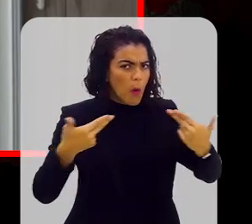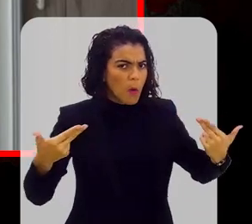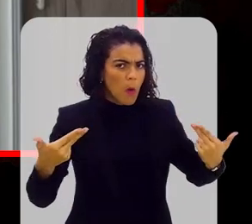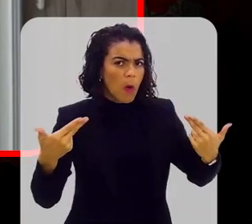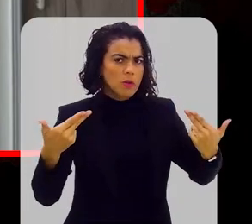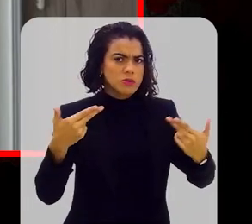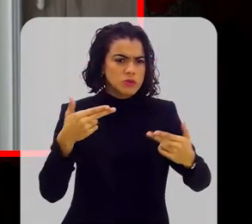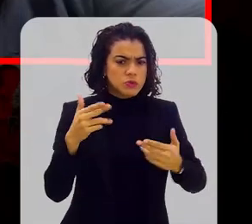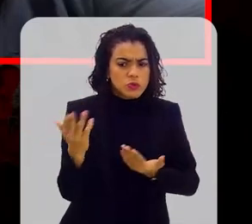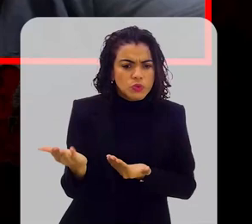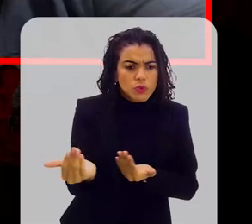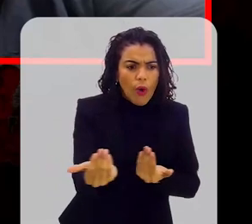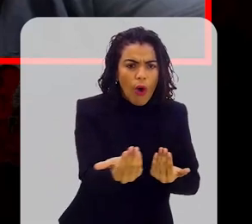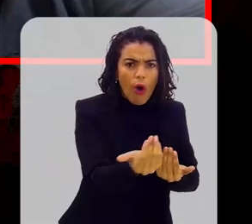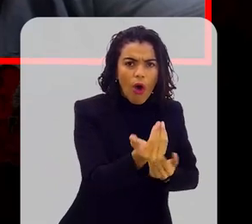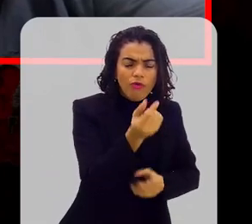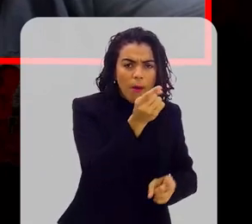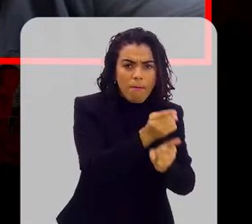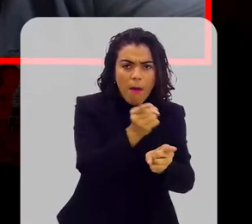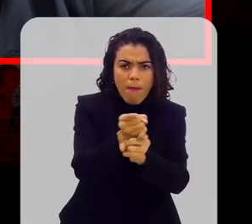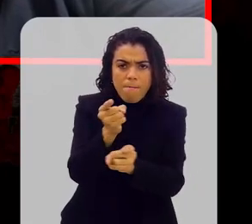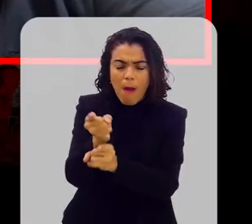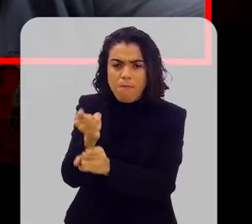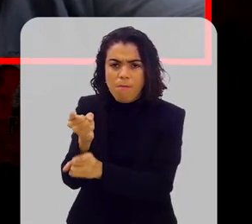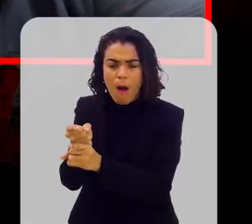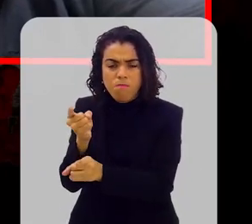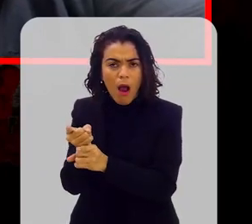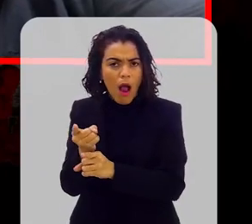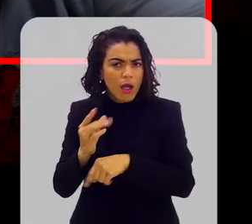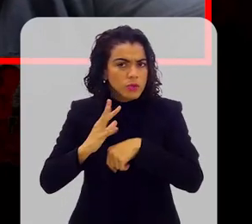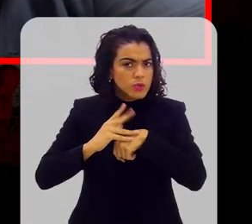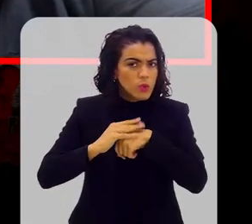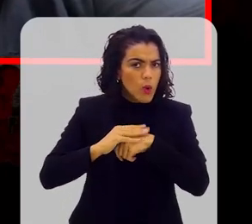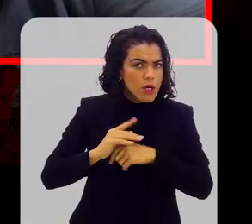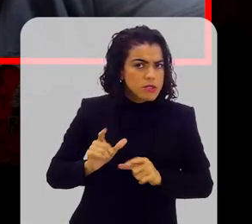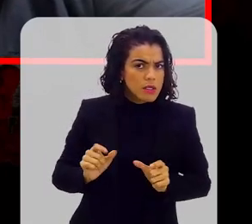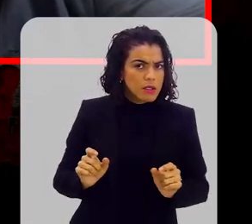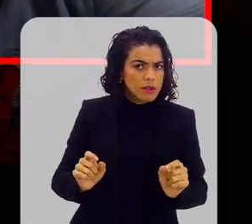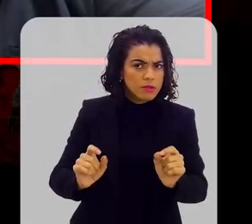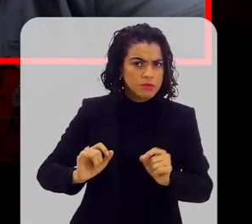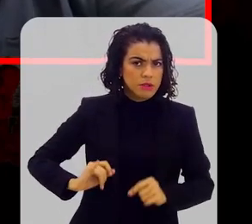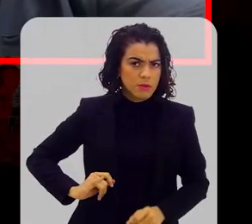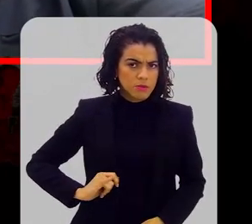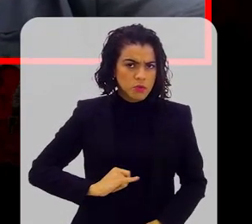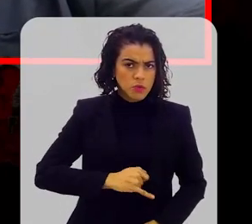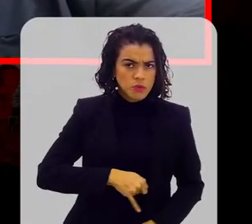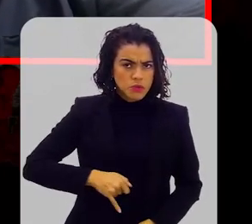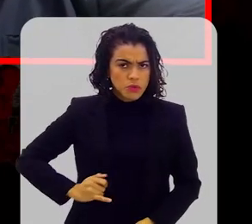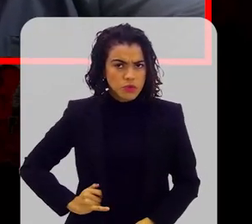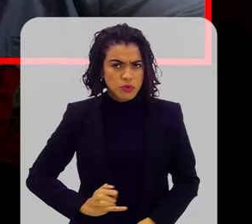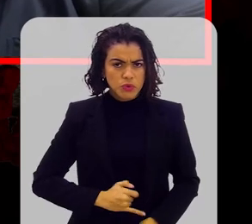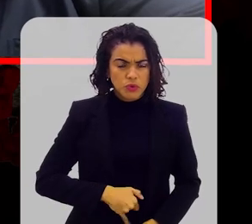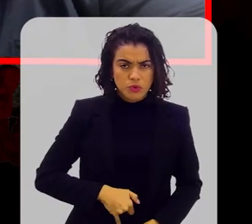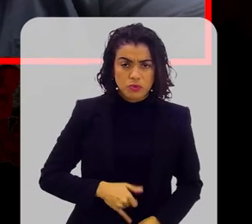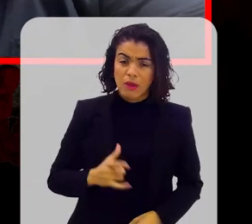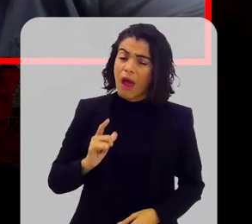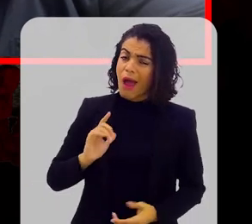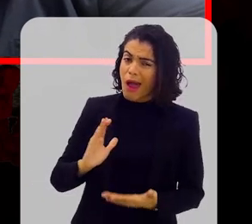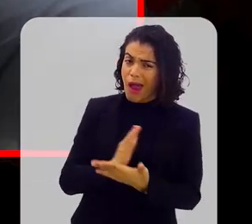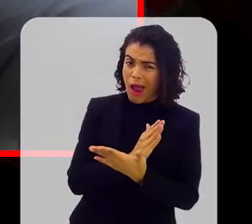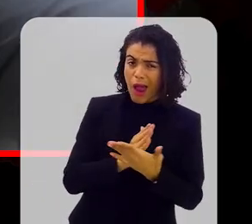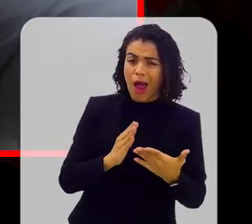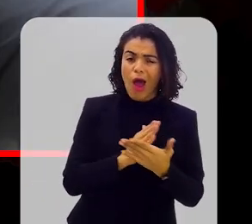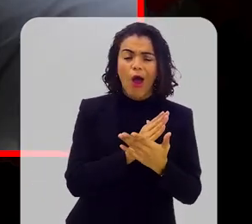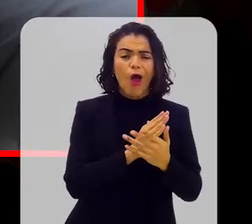justifique os jovens estarem adquirindo essa doença? Olha, alguns fatores a gente